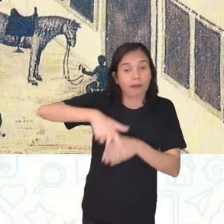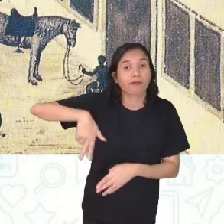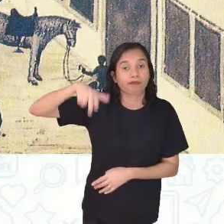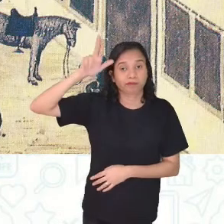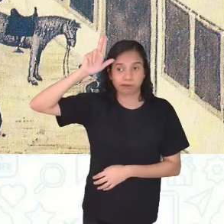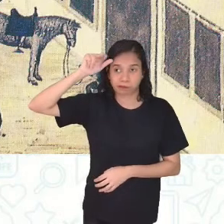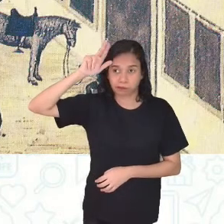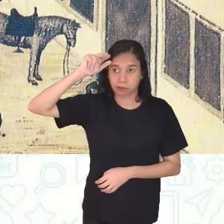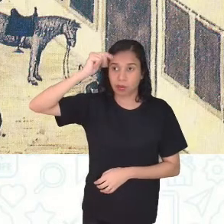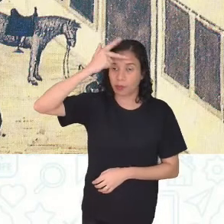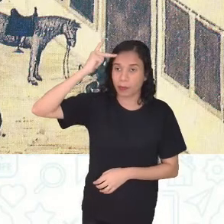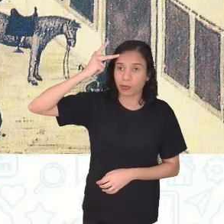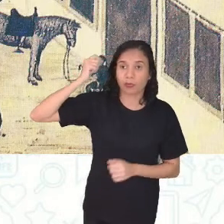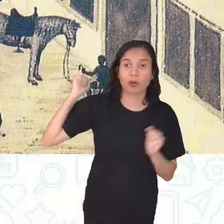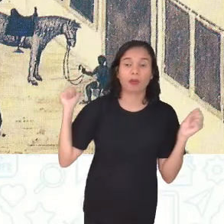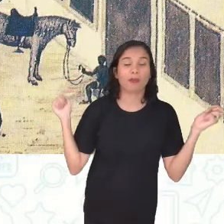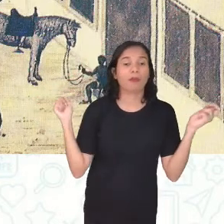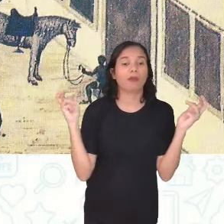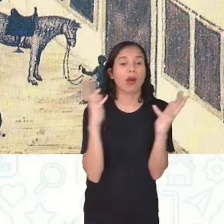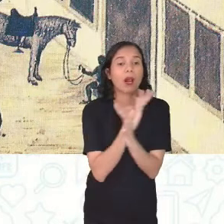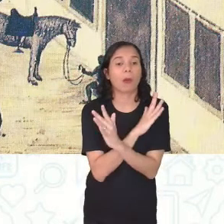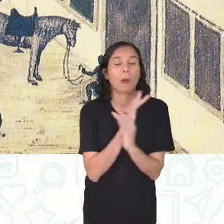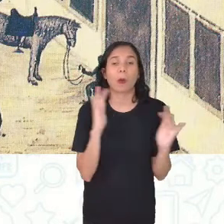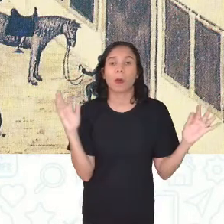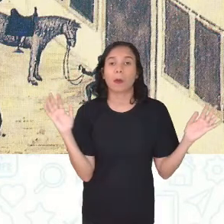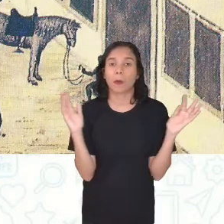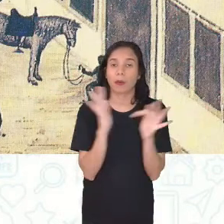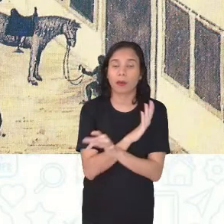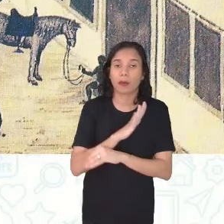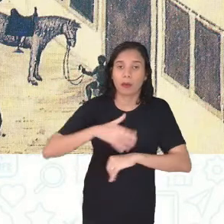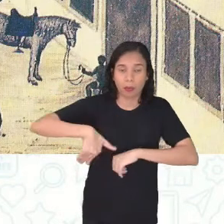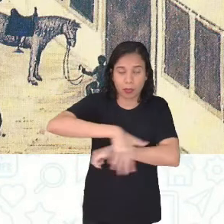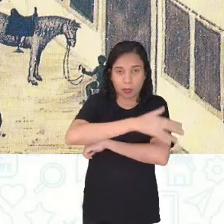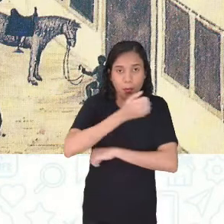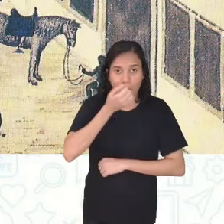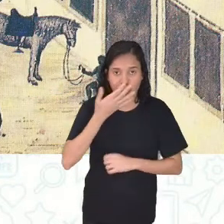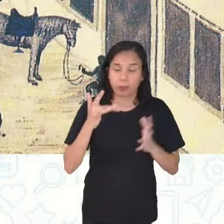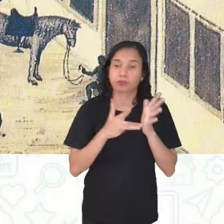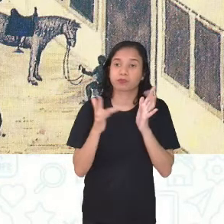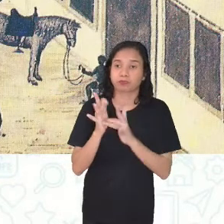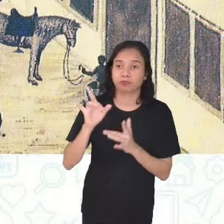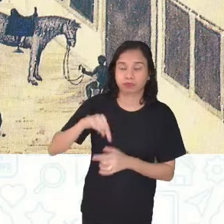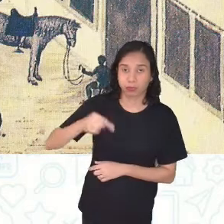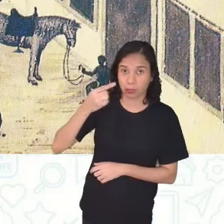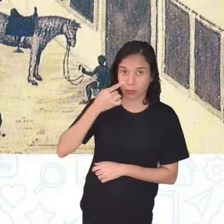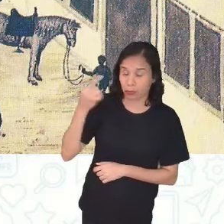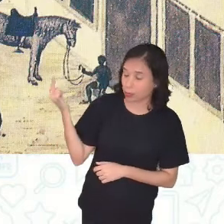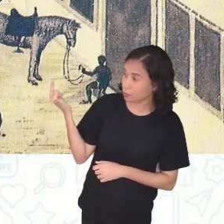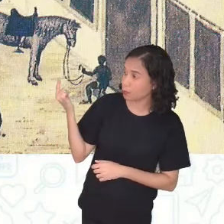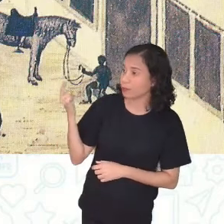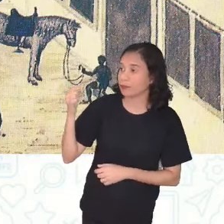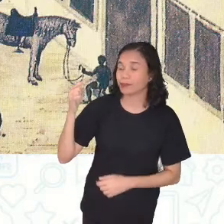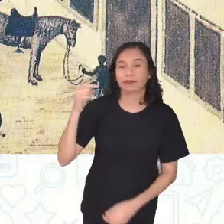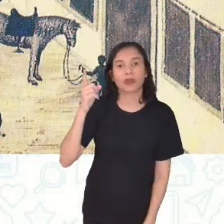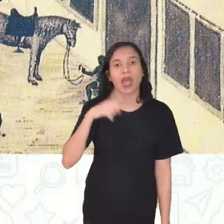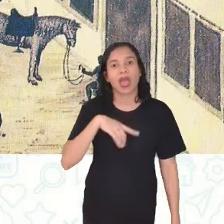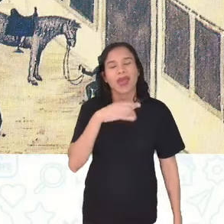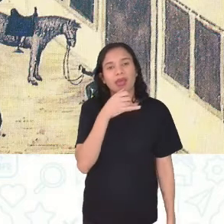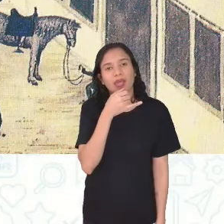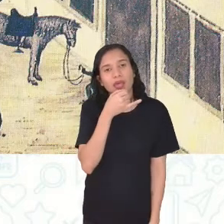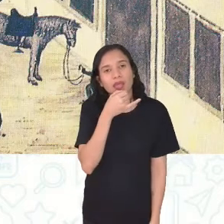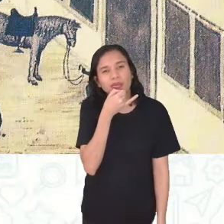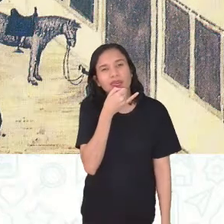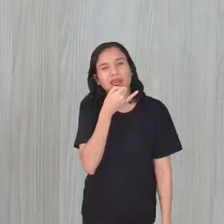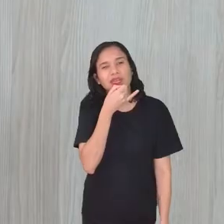vendo aí pessoas transitando. Então, a rua do Bom Jesus, gente. Foi esse lugar. É uma tristeza ver